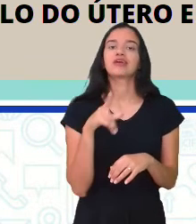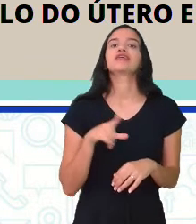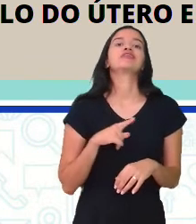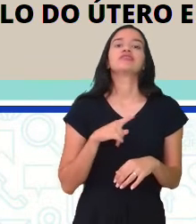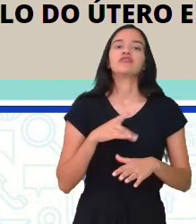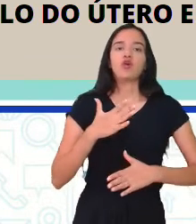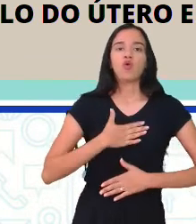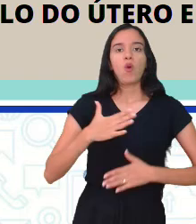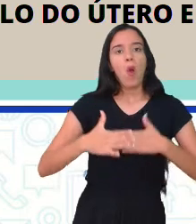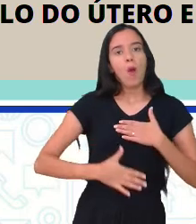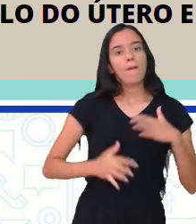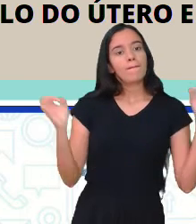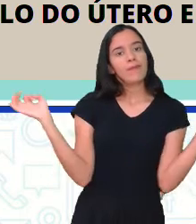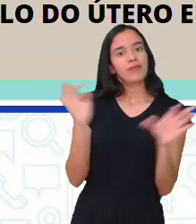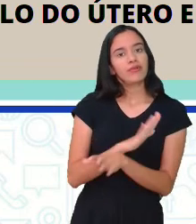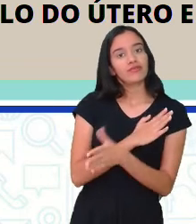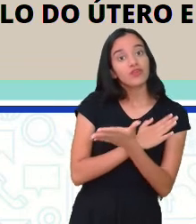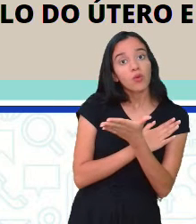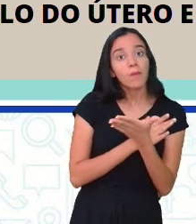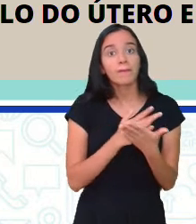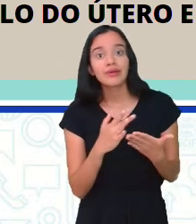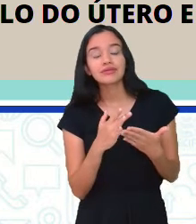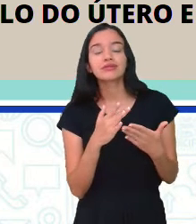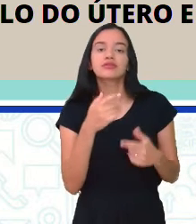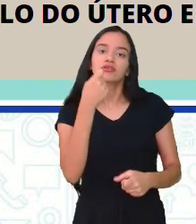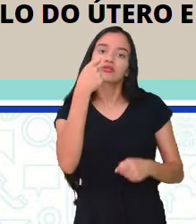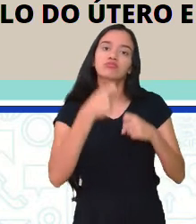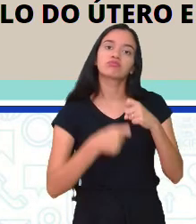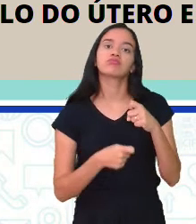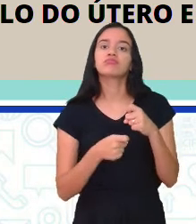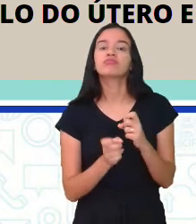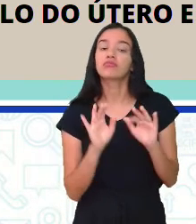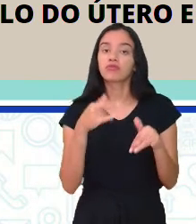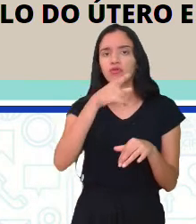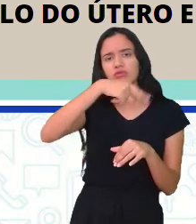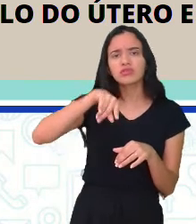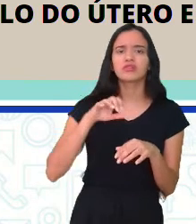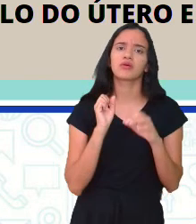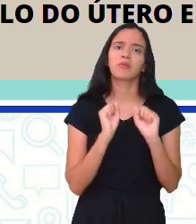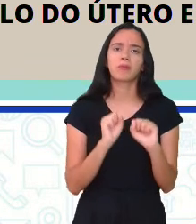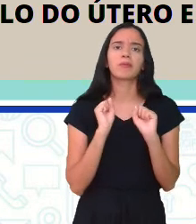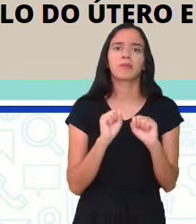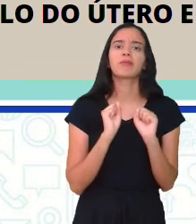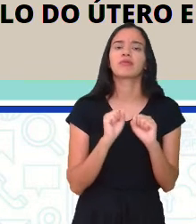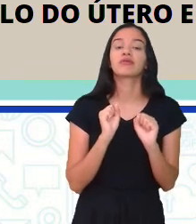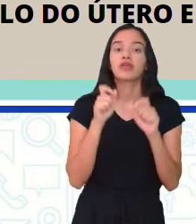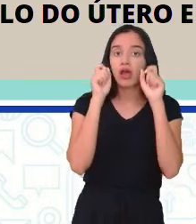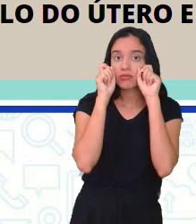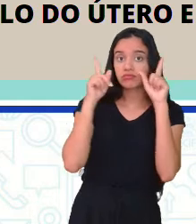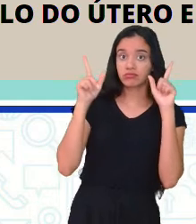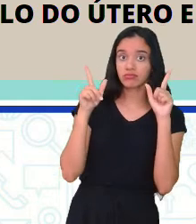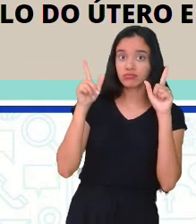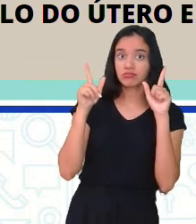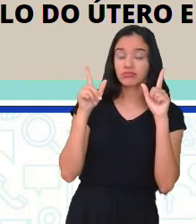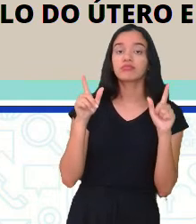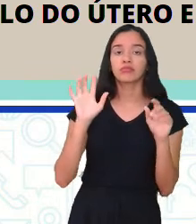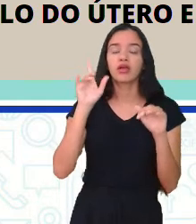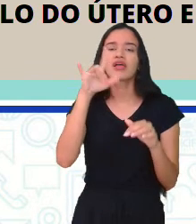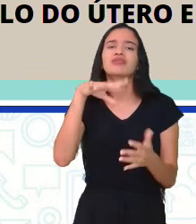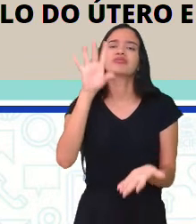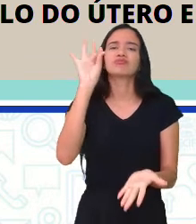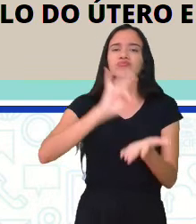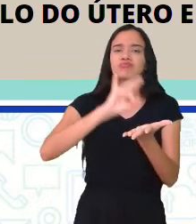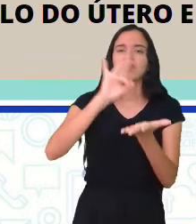preparado, que vai iniciar sua atividade sexual, então você já vai estar em alerta para que